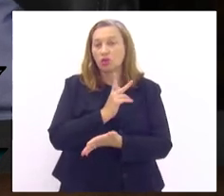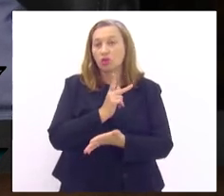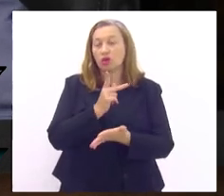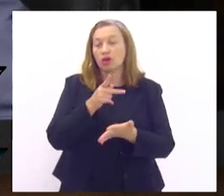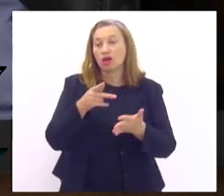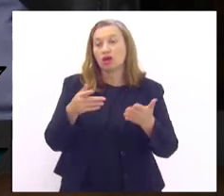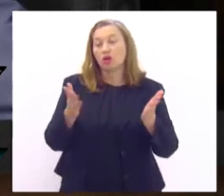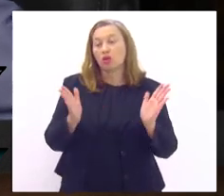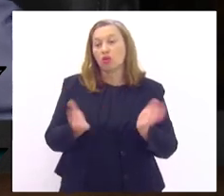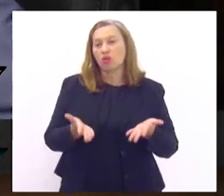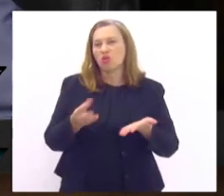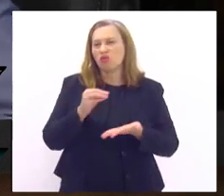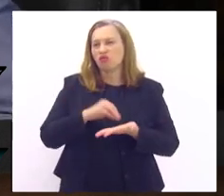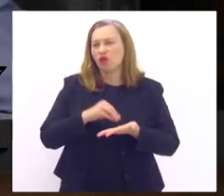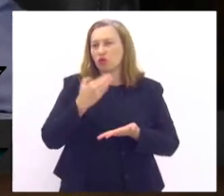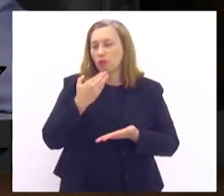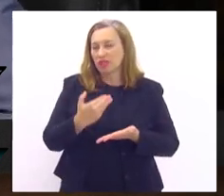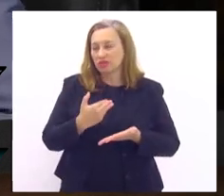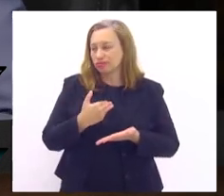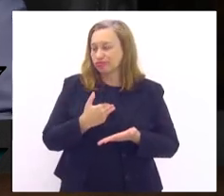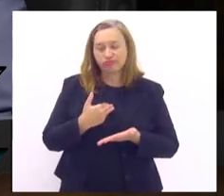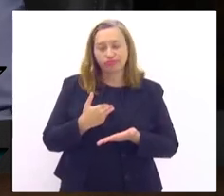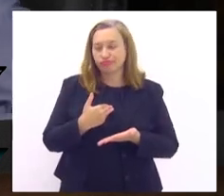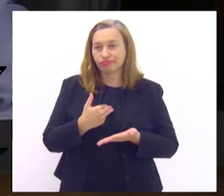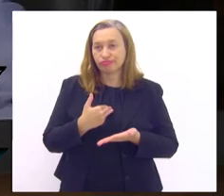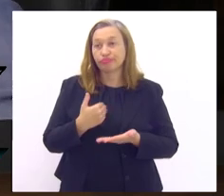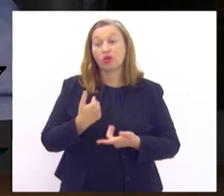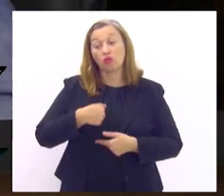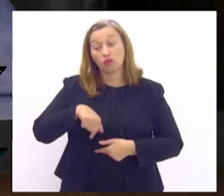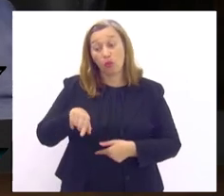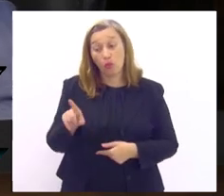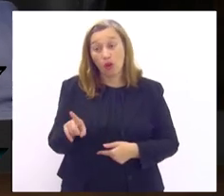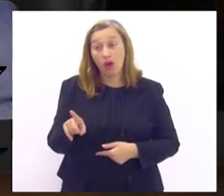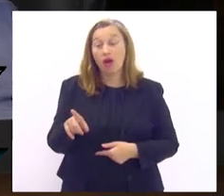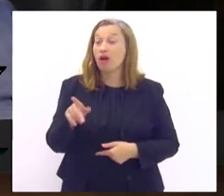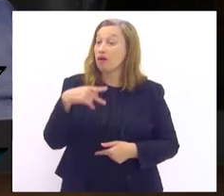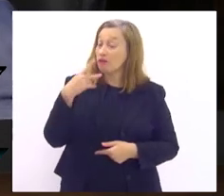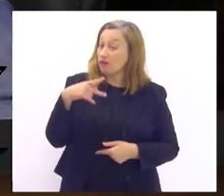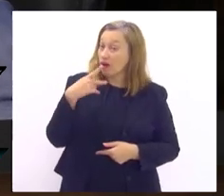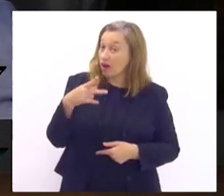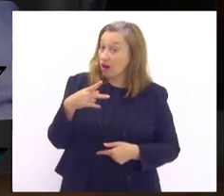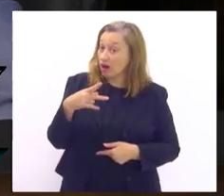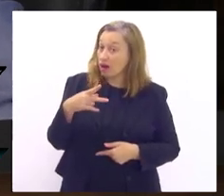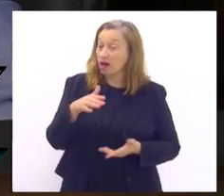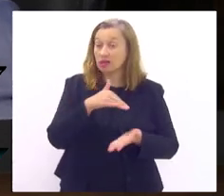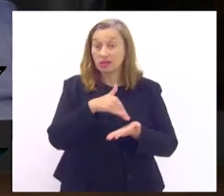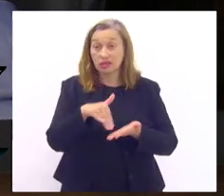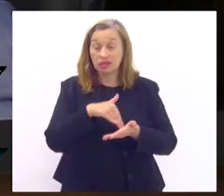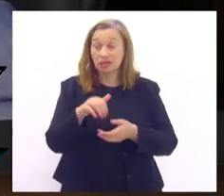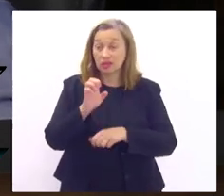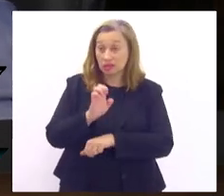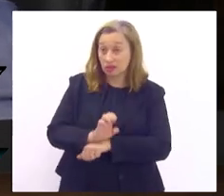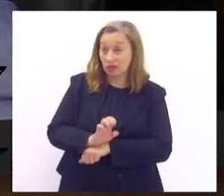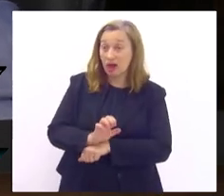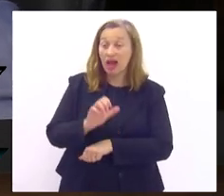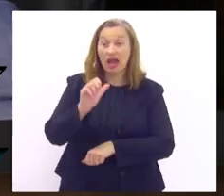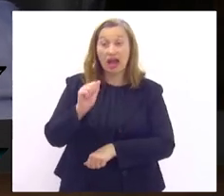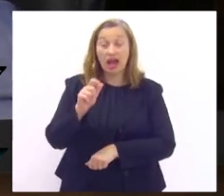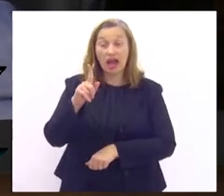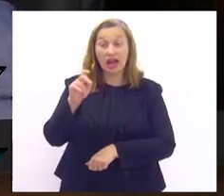e não é falta do meu pedido eu vou lá falei com o secretário estadual Alexandre